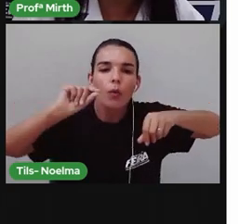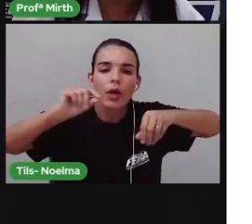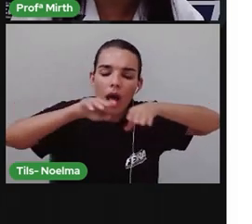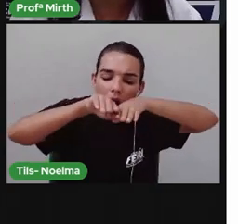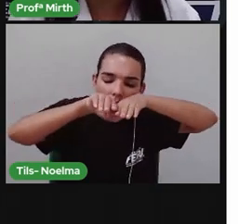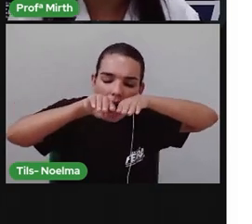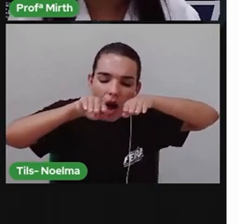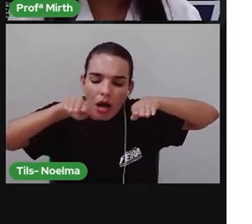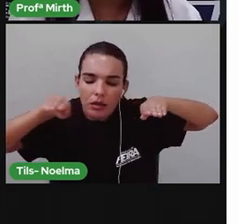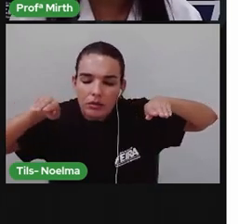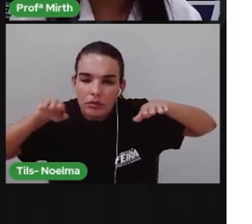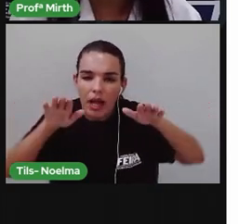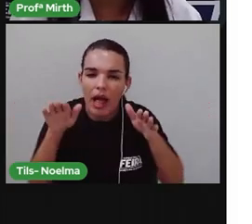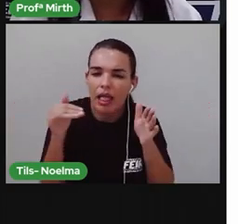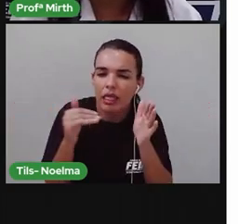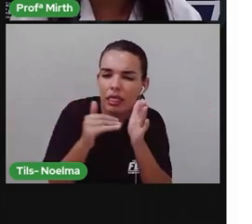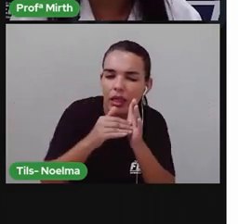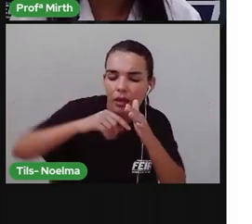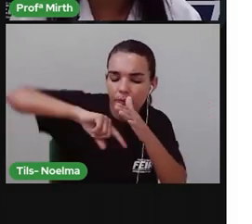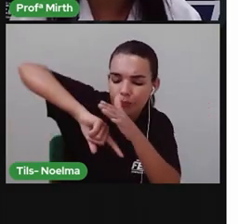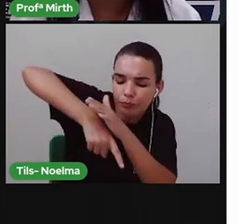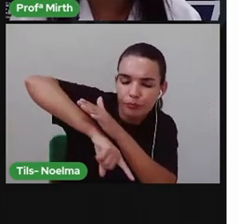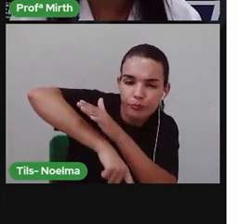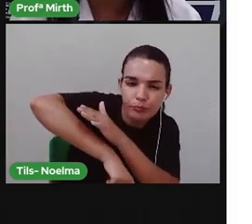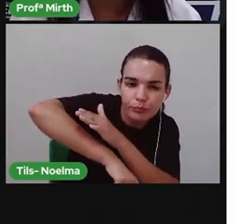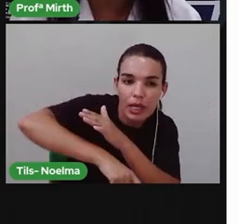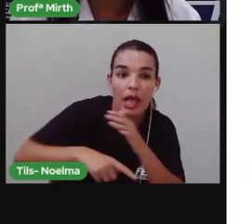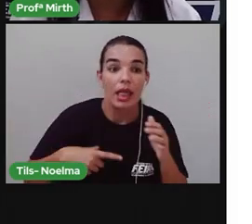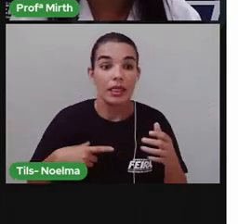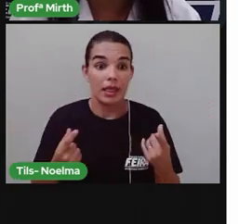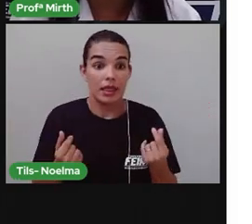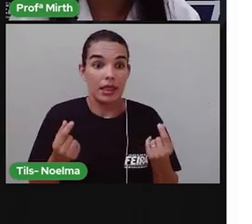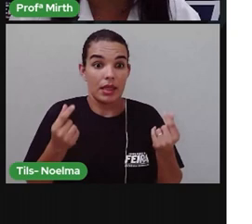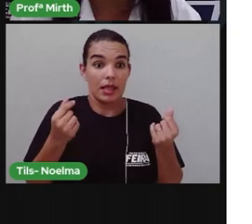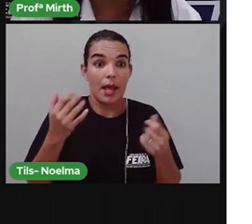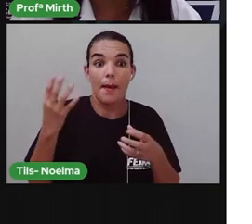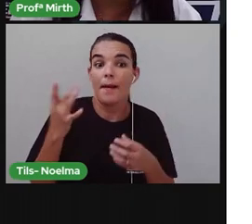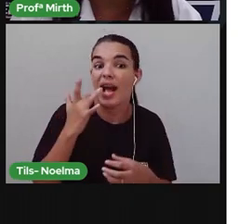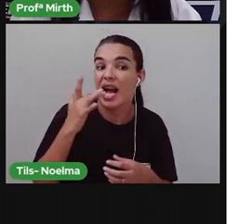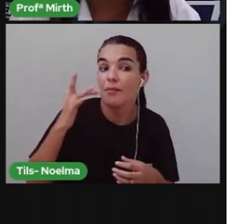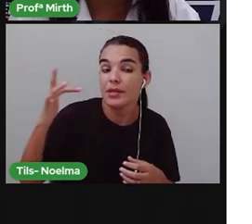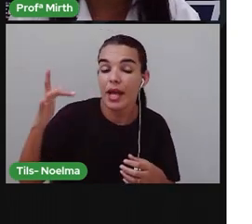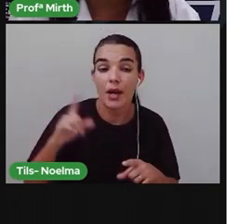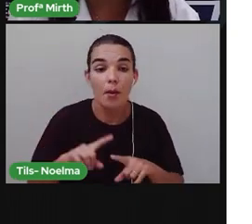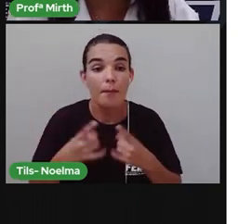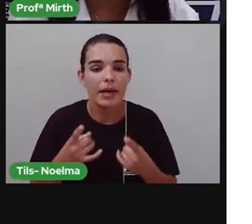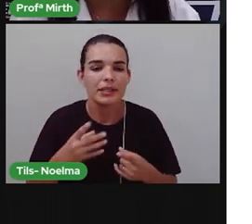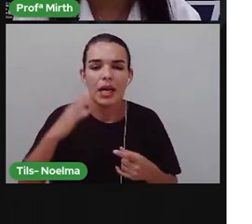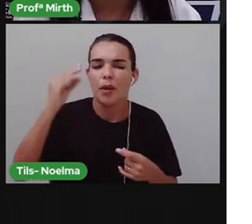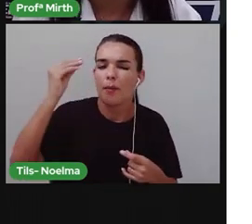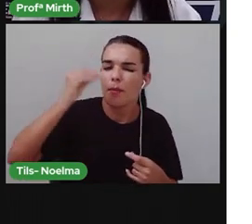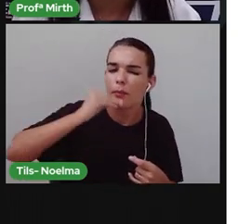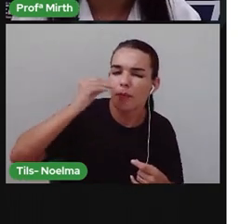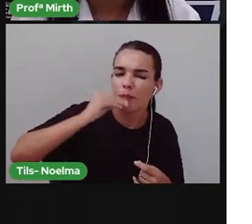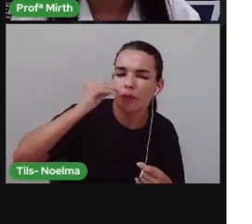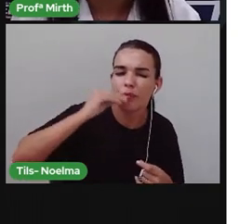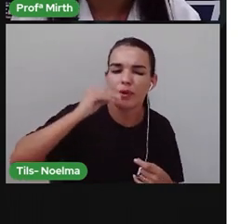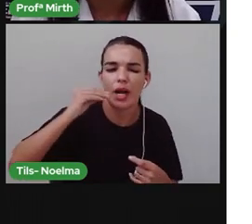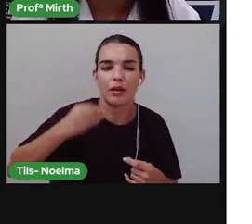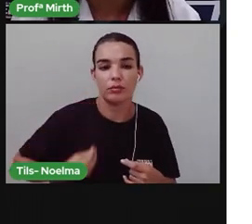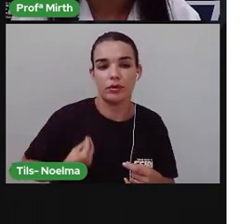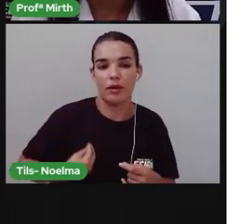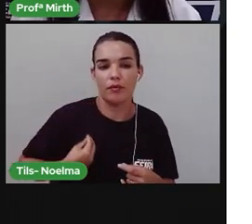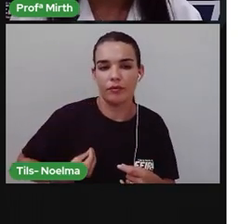De raso a profundo É rico em minérios Mas ele é pobre Em matéria orgânica Por isso que ocorre Esses processos aí De